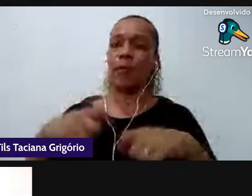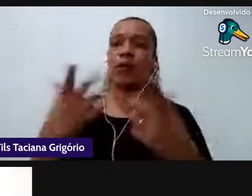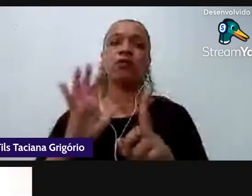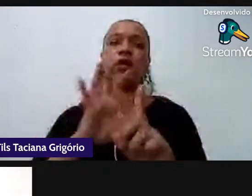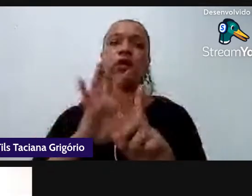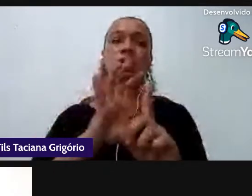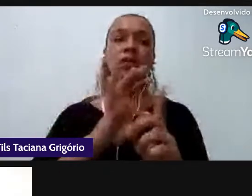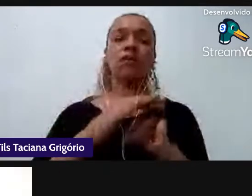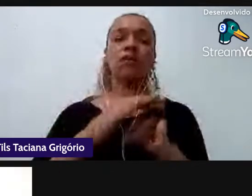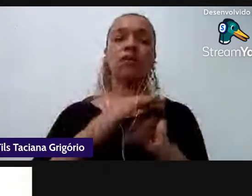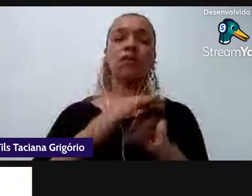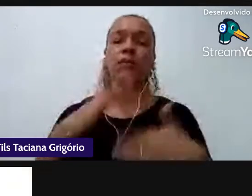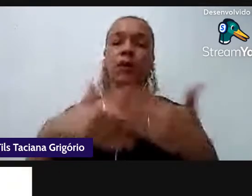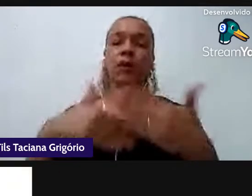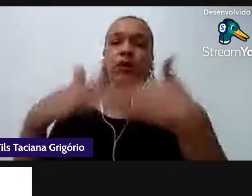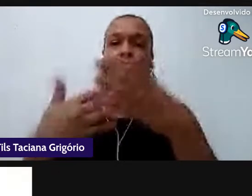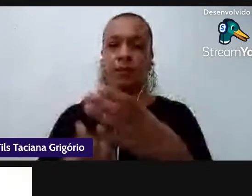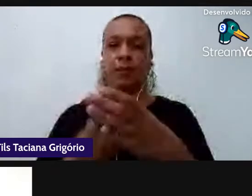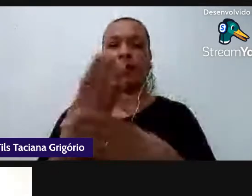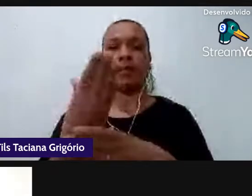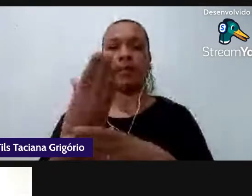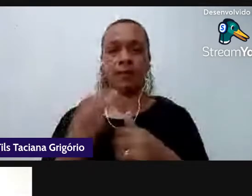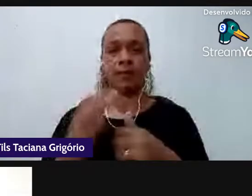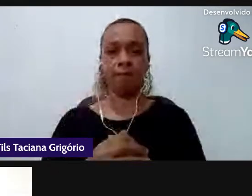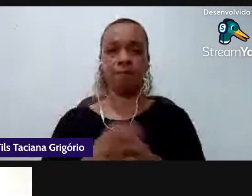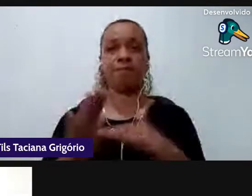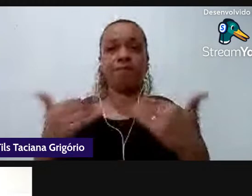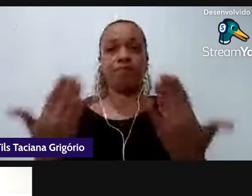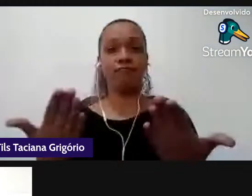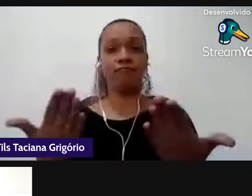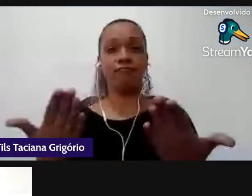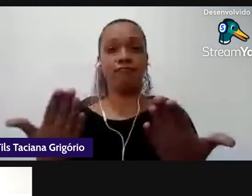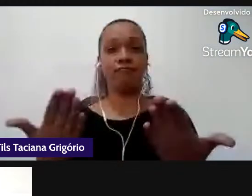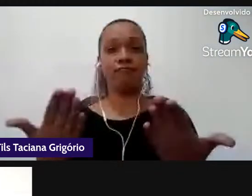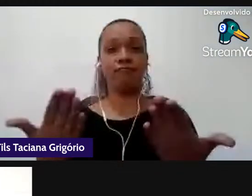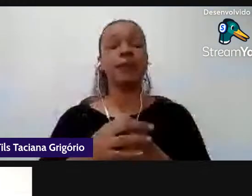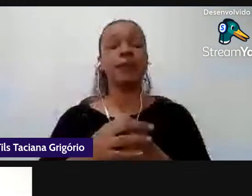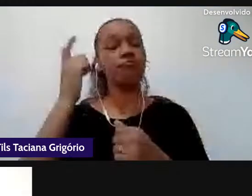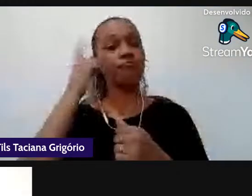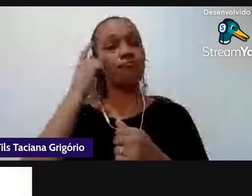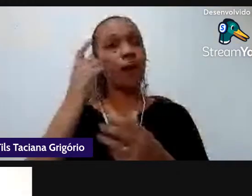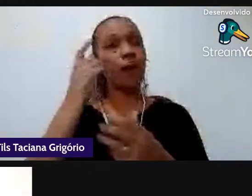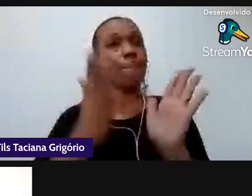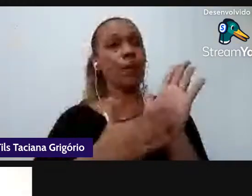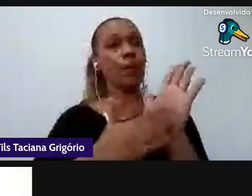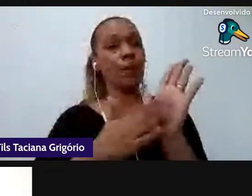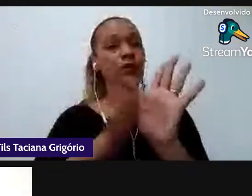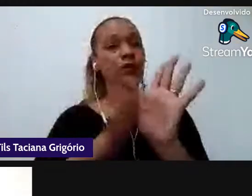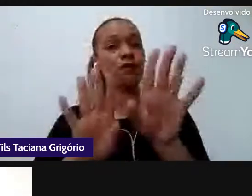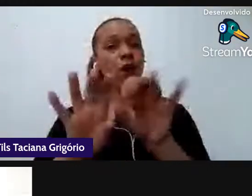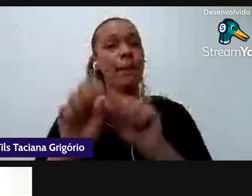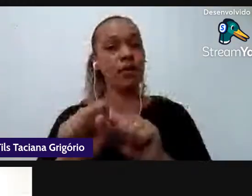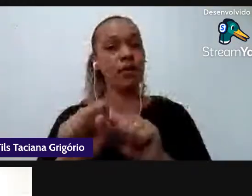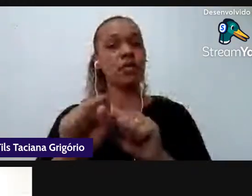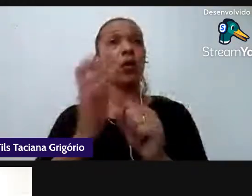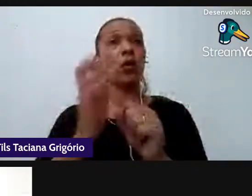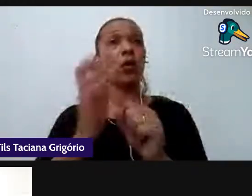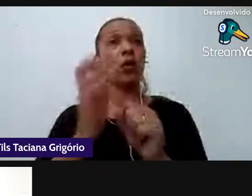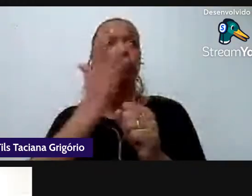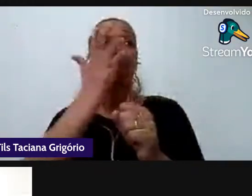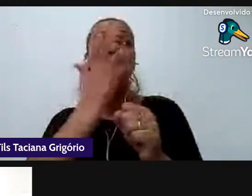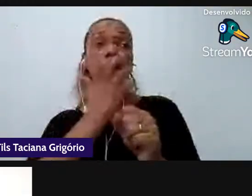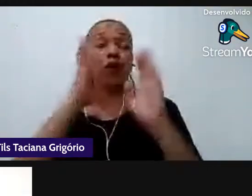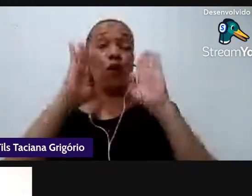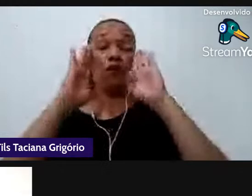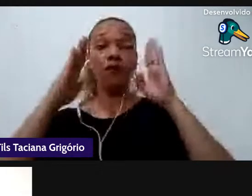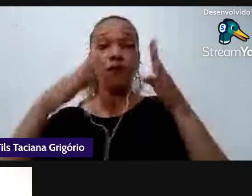nós teremos que fazer propor formações extremamente sérias voltadas a essas